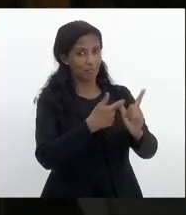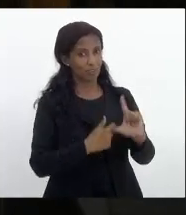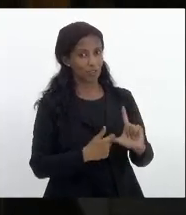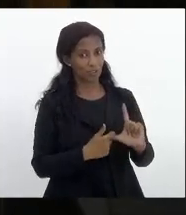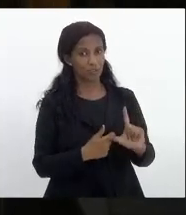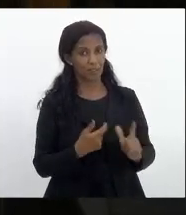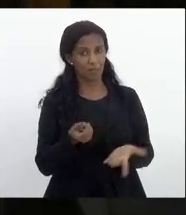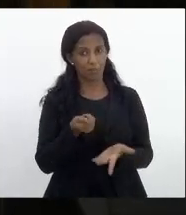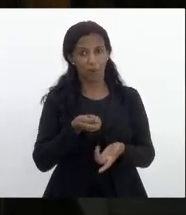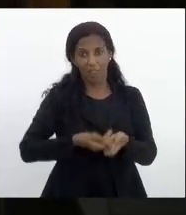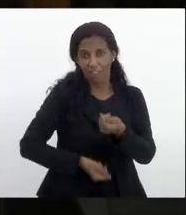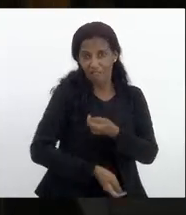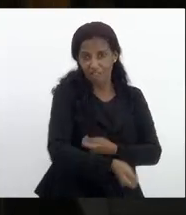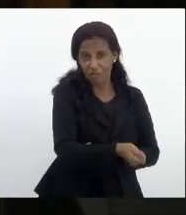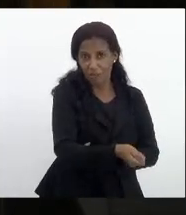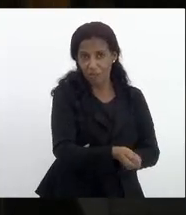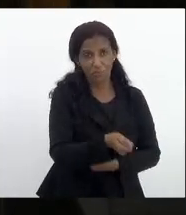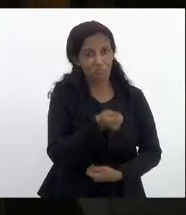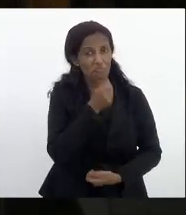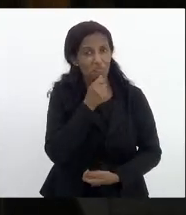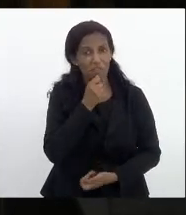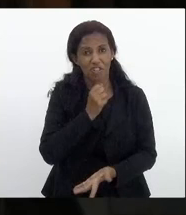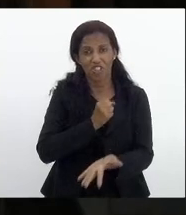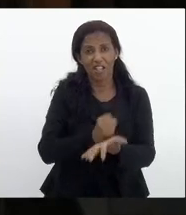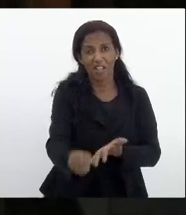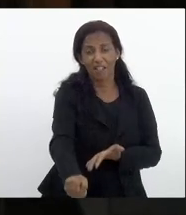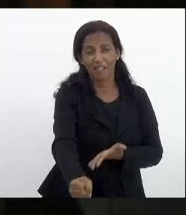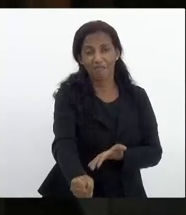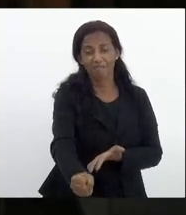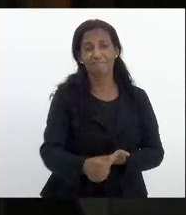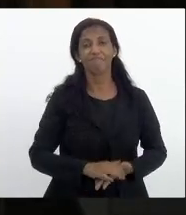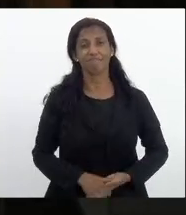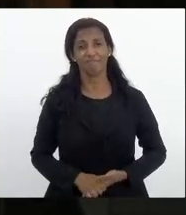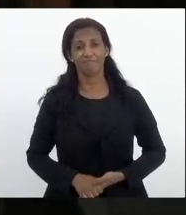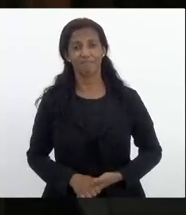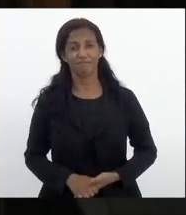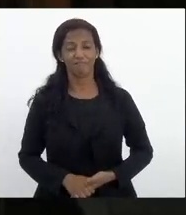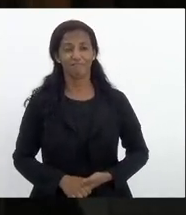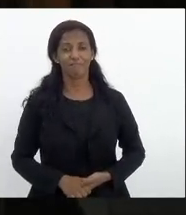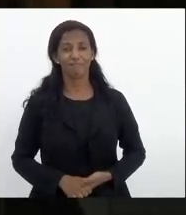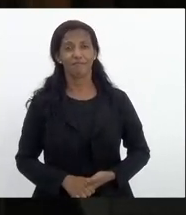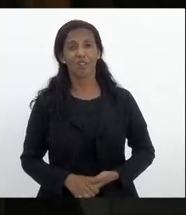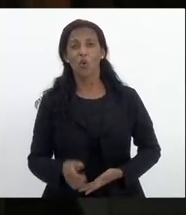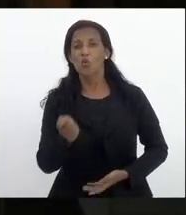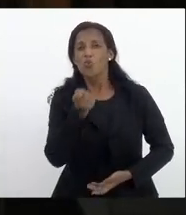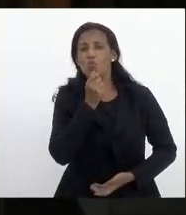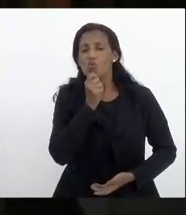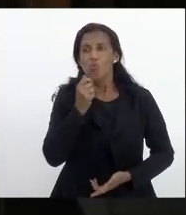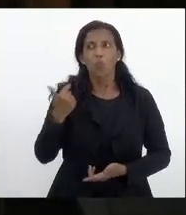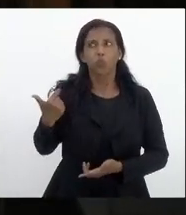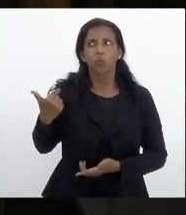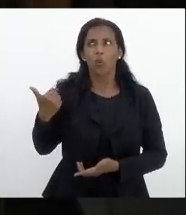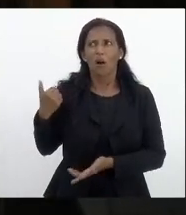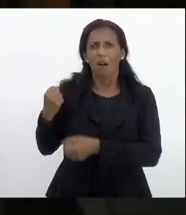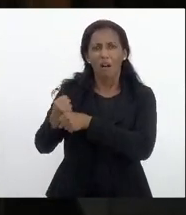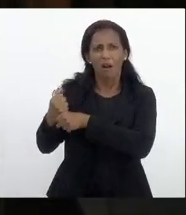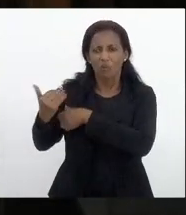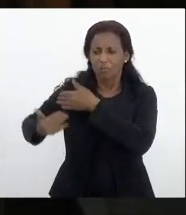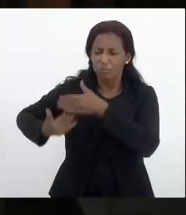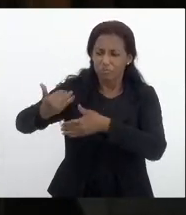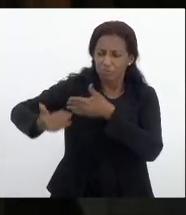desabou há muito tempo investimento vem inexistindo nos últimos anos